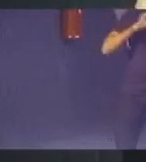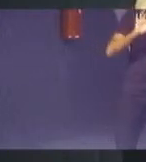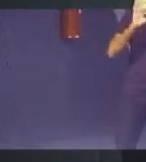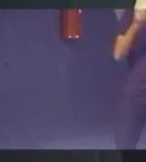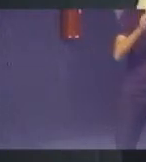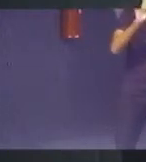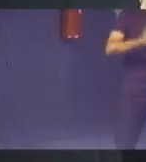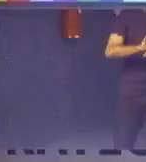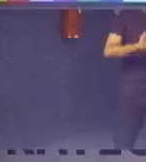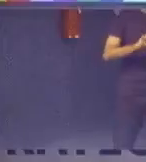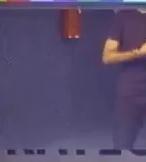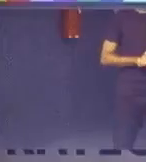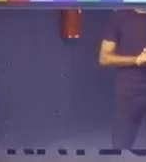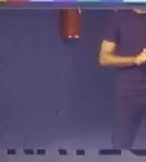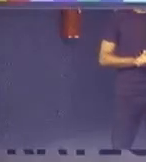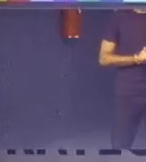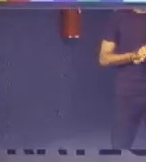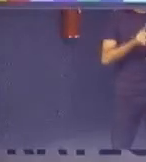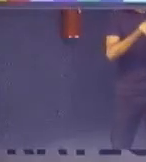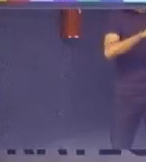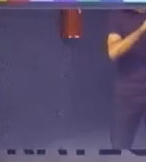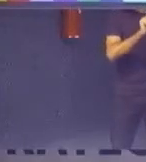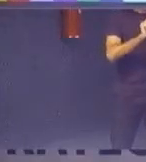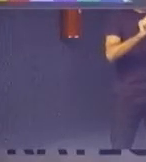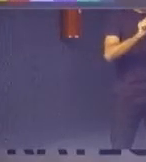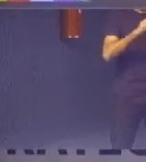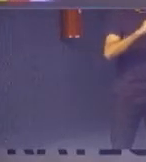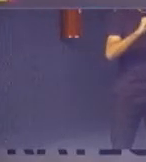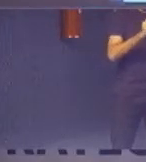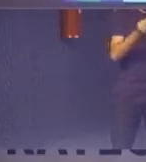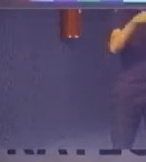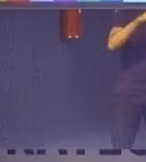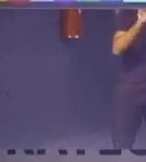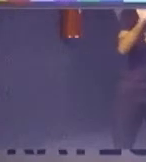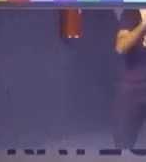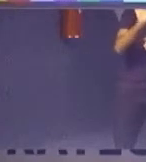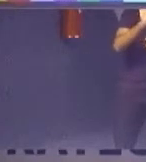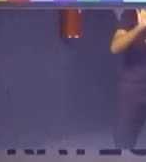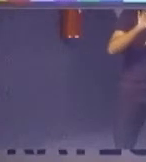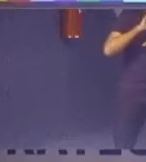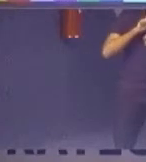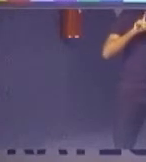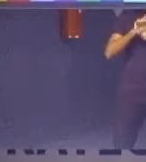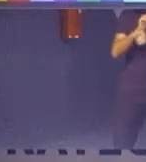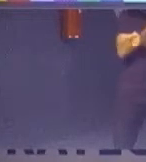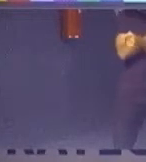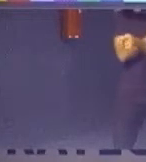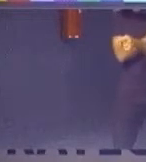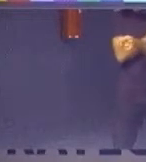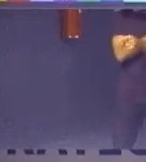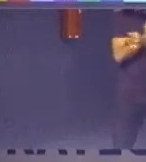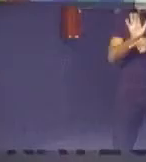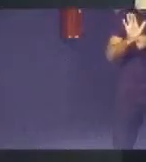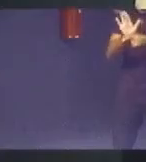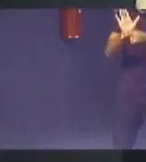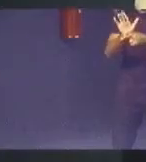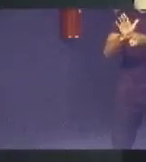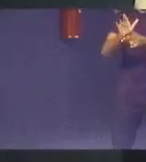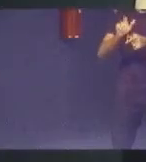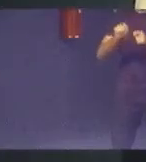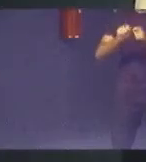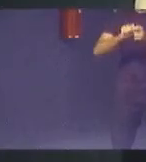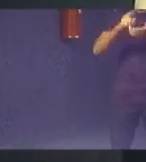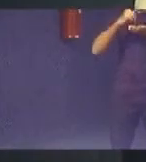conciliação avançados são nos escritórios modelos das faculdades onde os alunos atendem as partes fazem as cartinhas